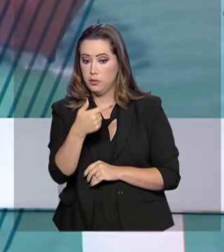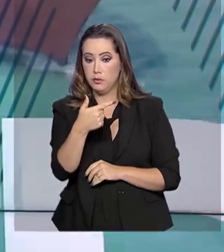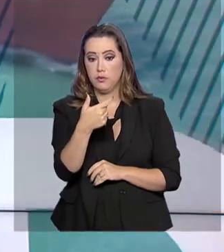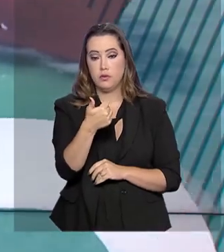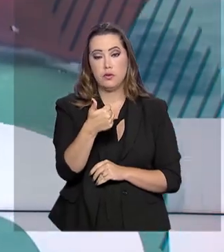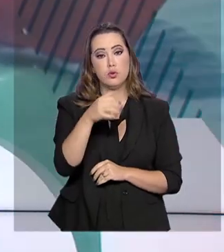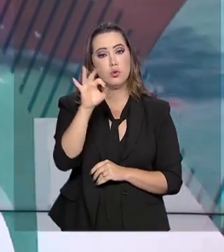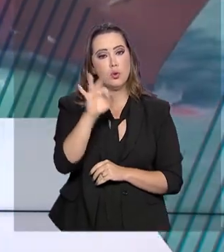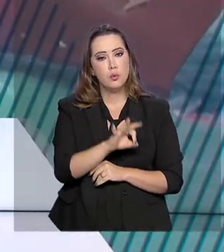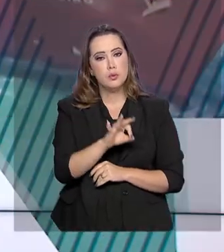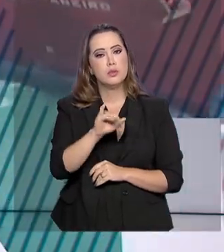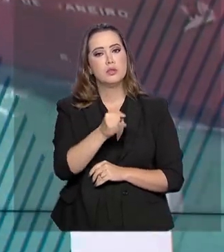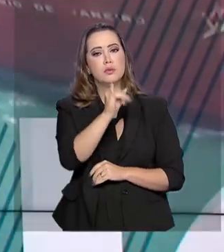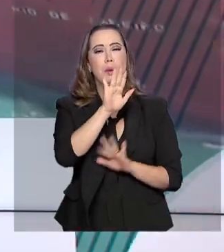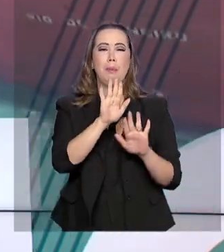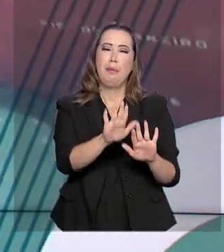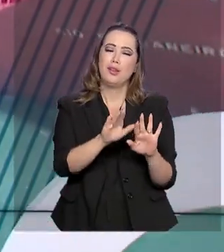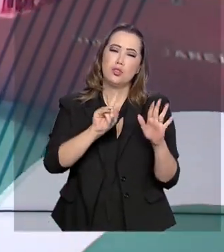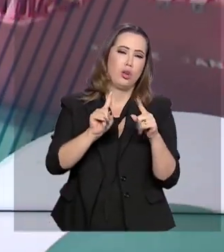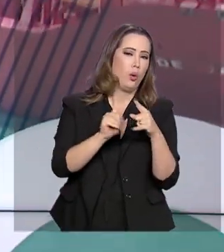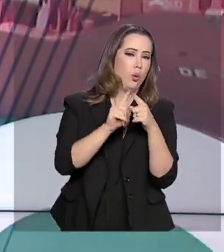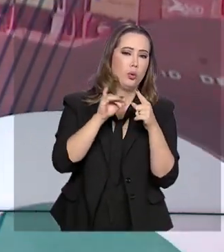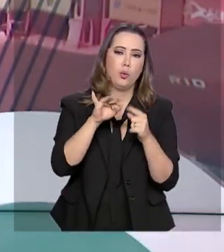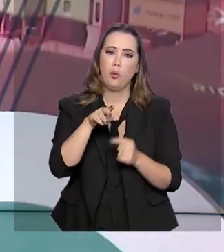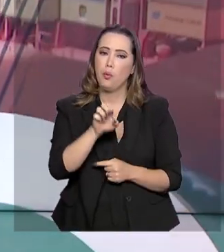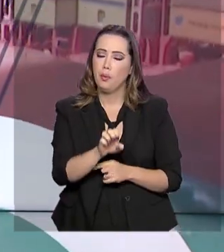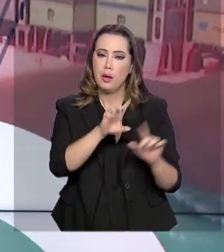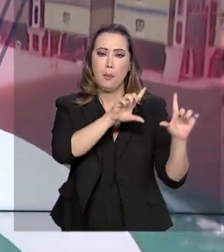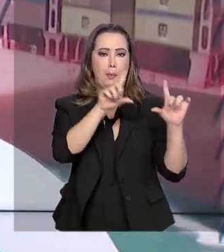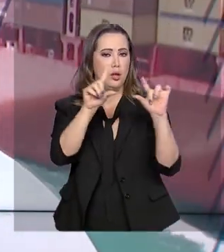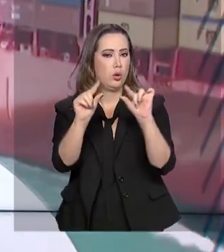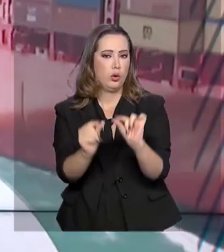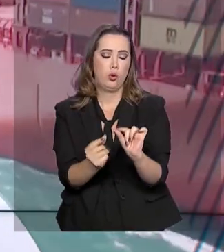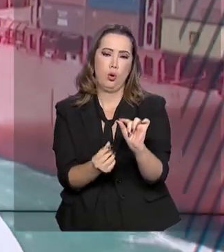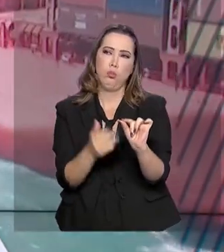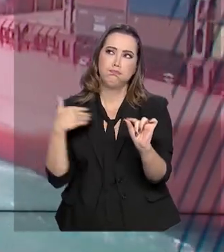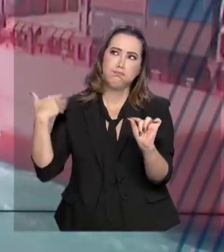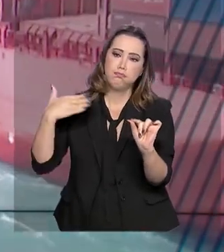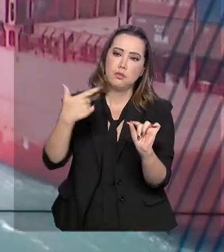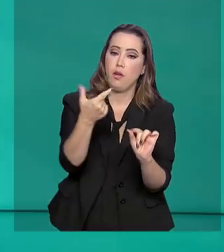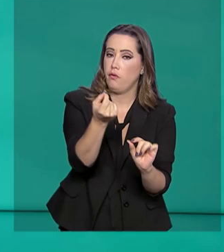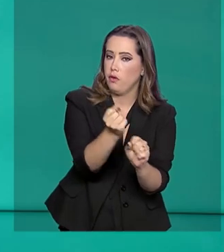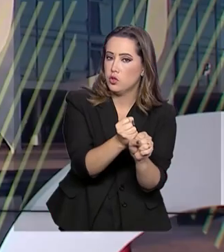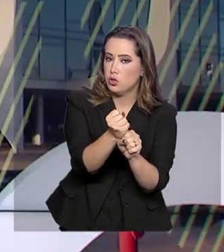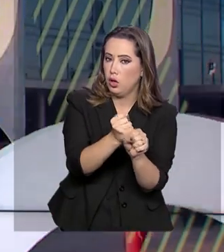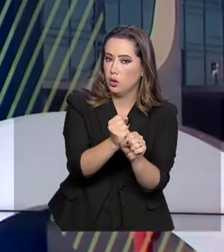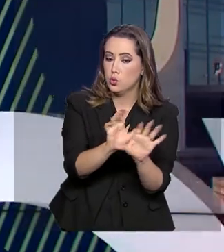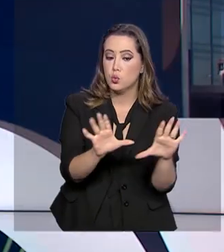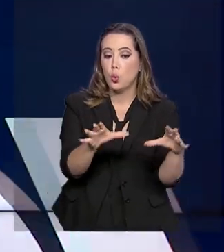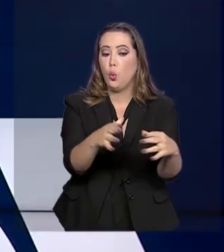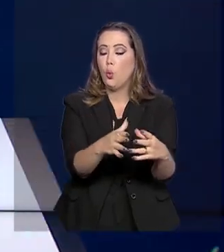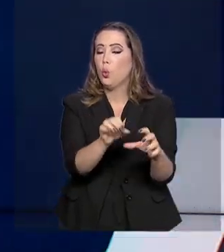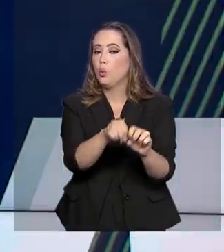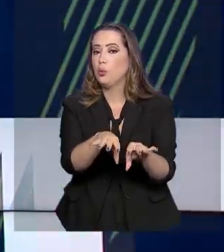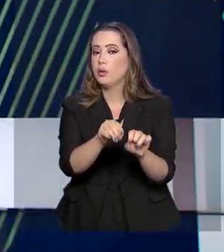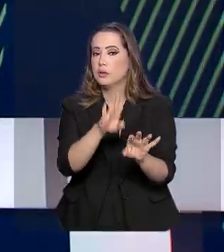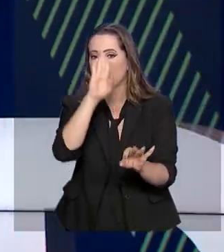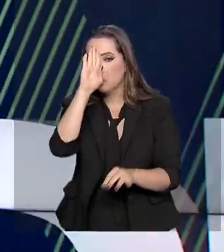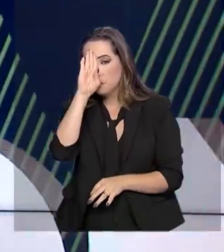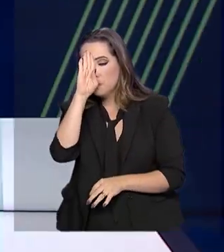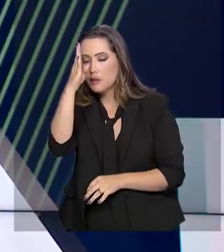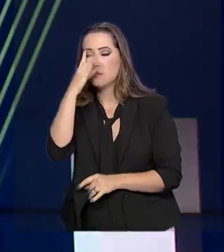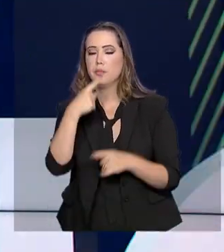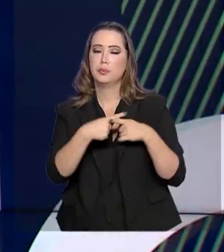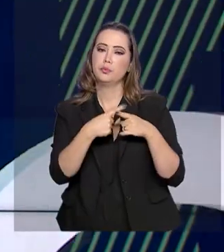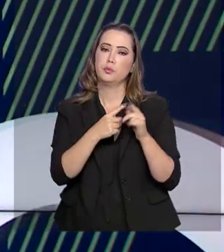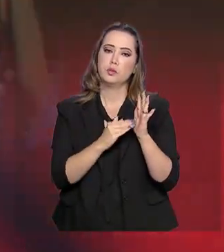Mas, segundo o IBGE, este é o menor índice para o mês em 20 anos. O grupo Educação foi o principal responsável pela